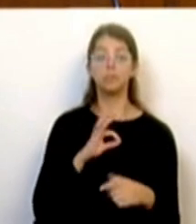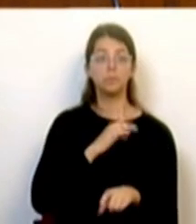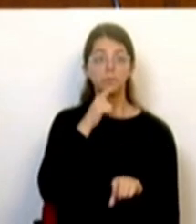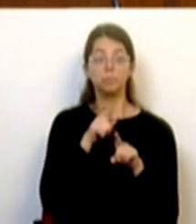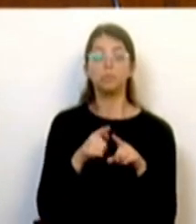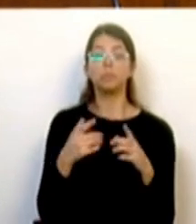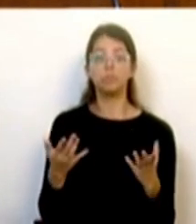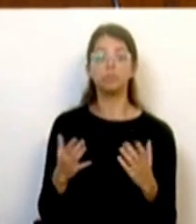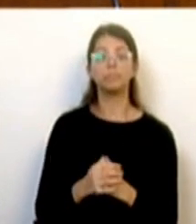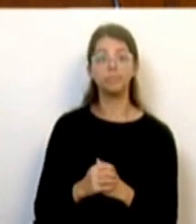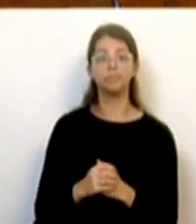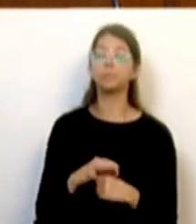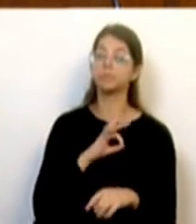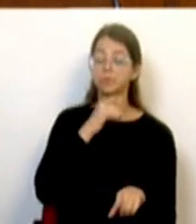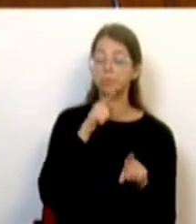Deputados,